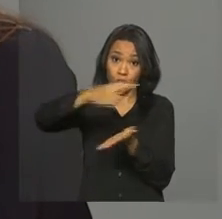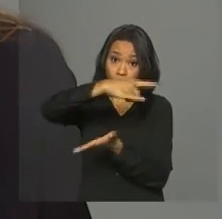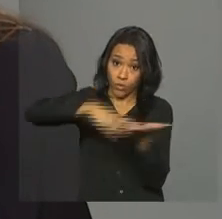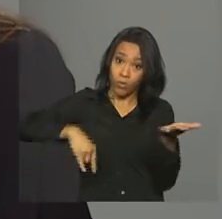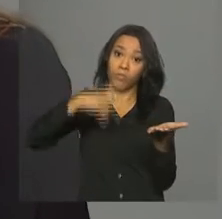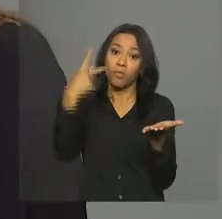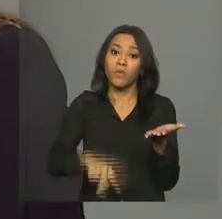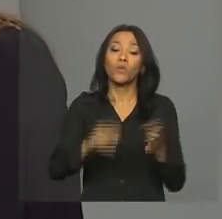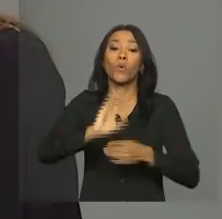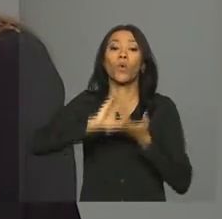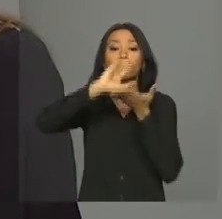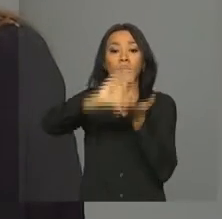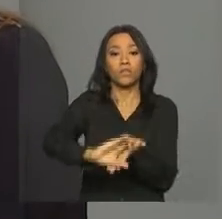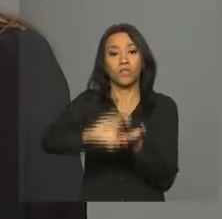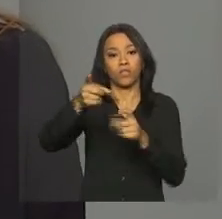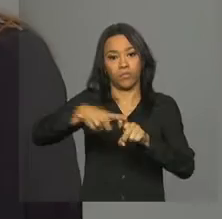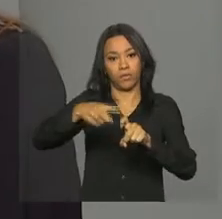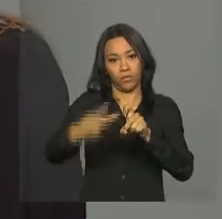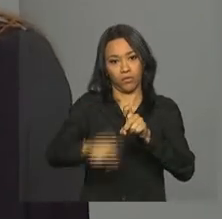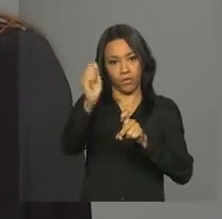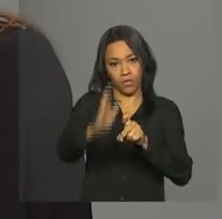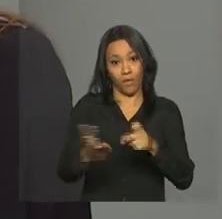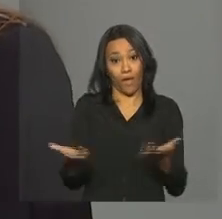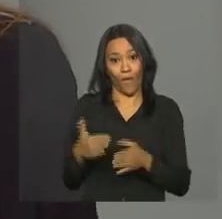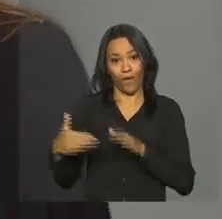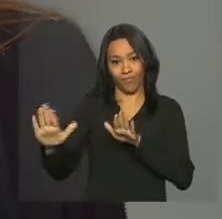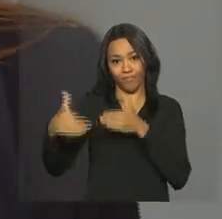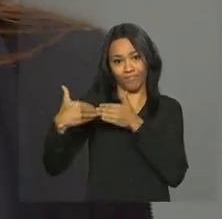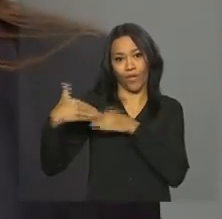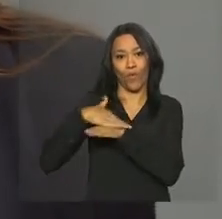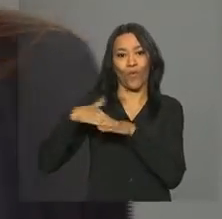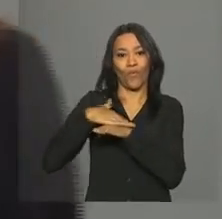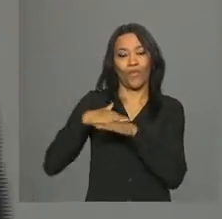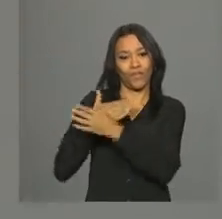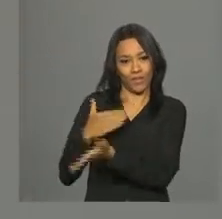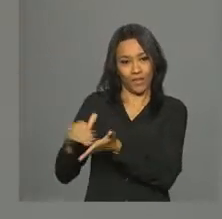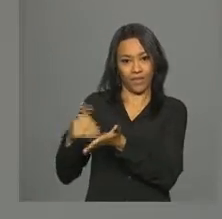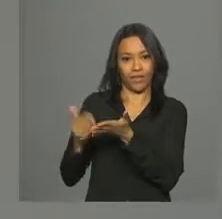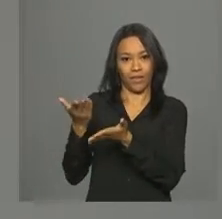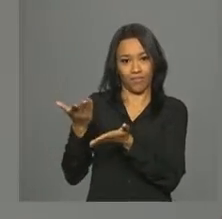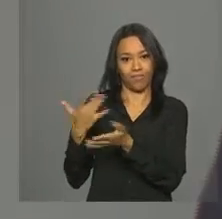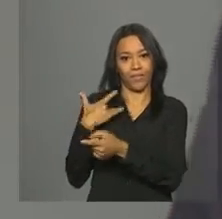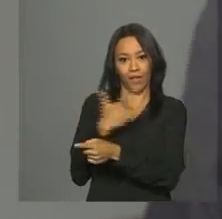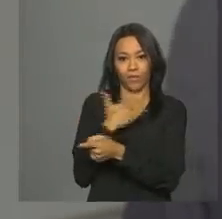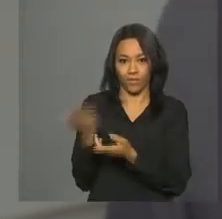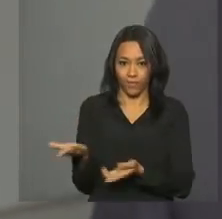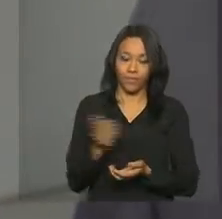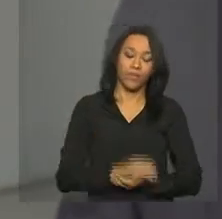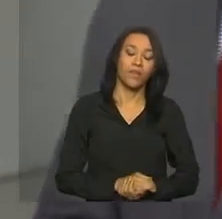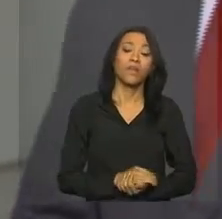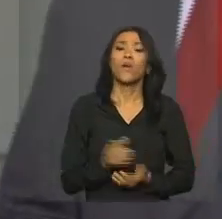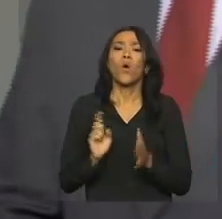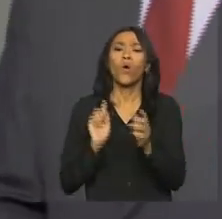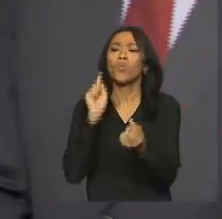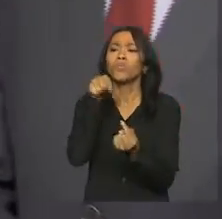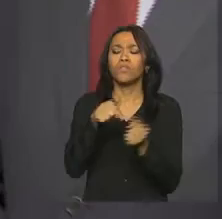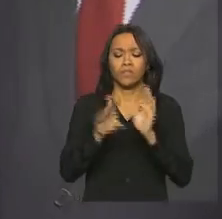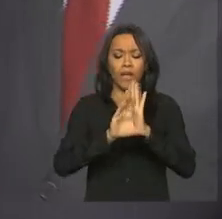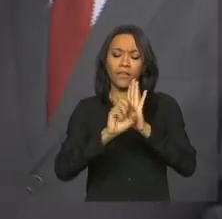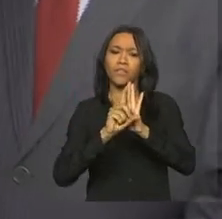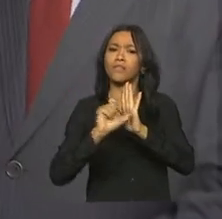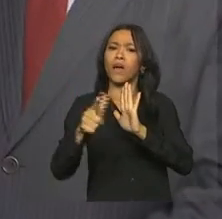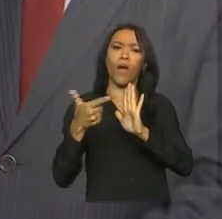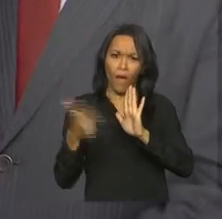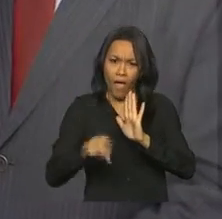Sobre esse assunto, eu converso com o secretário do Ministério da Saúde, Eider Pinto. Secretário, objetivo desse edital é garantir a